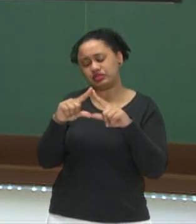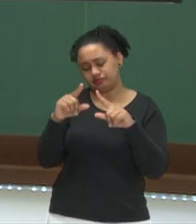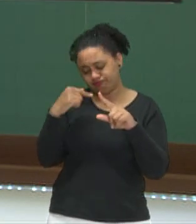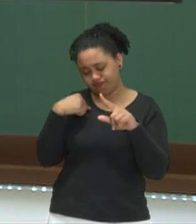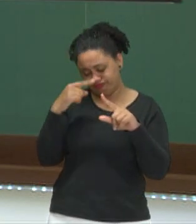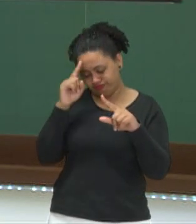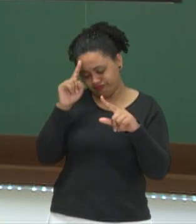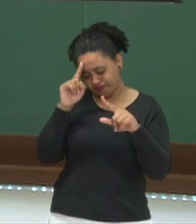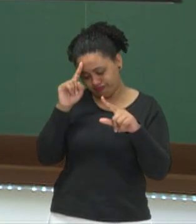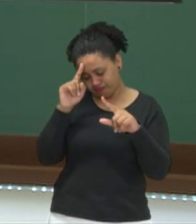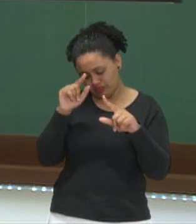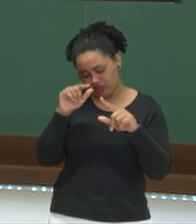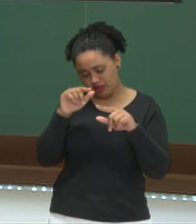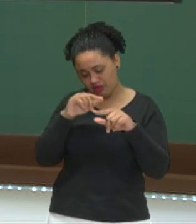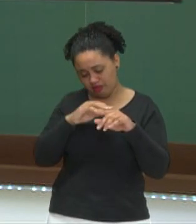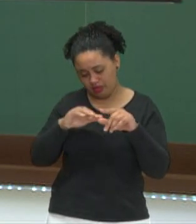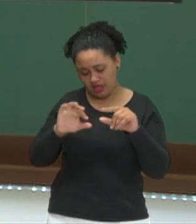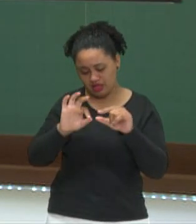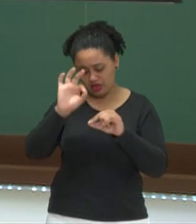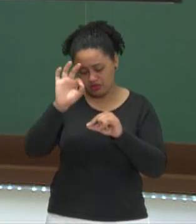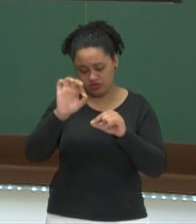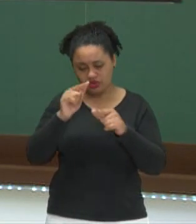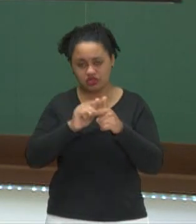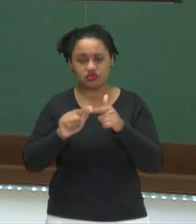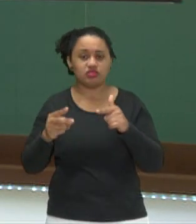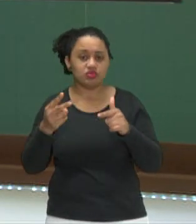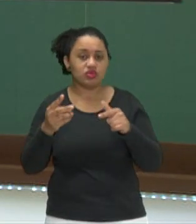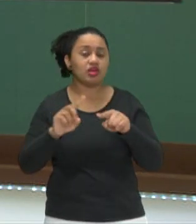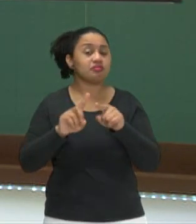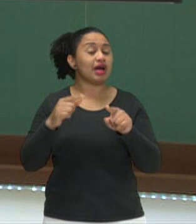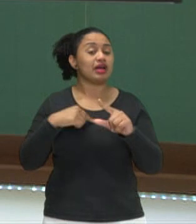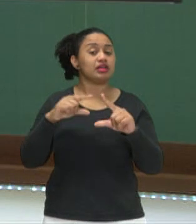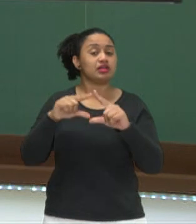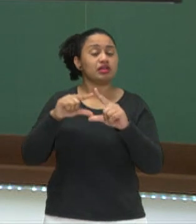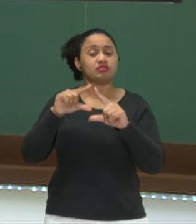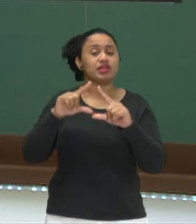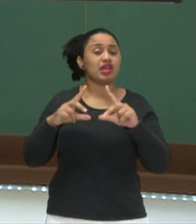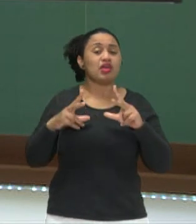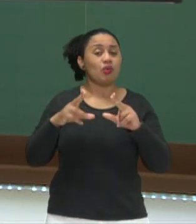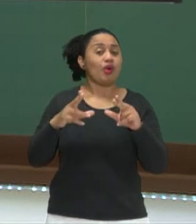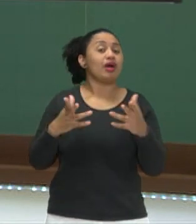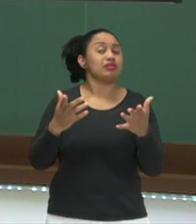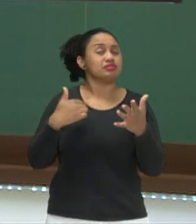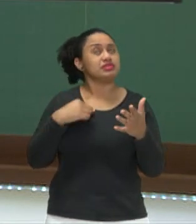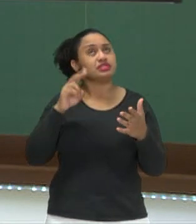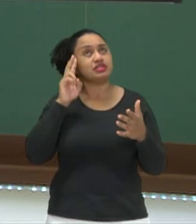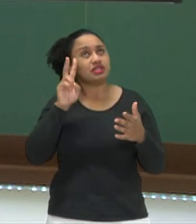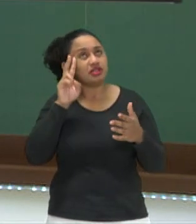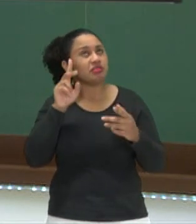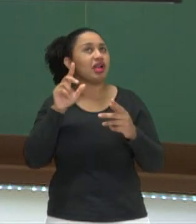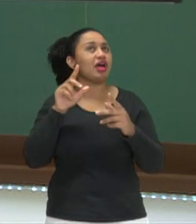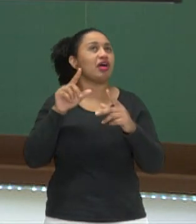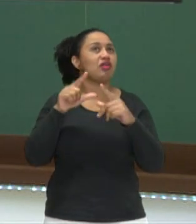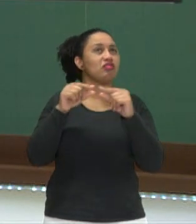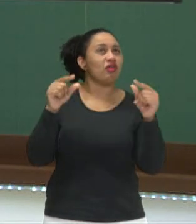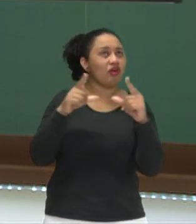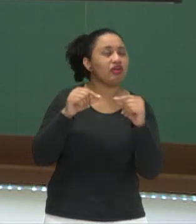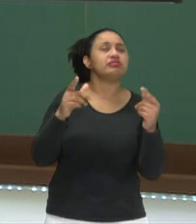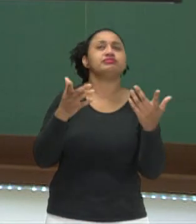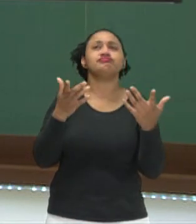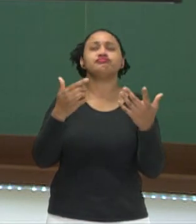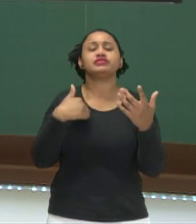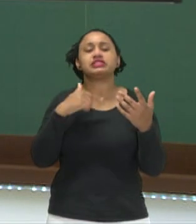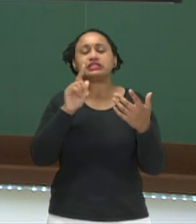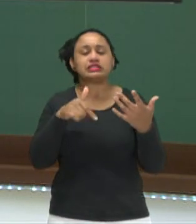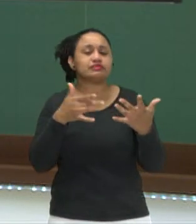triângulo, base vezes altura dividido por dois. Mas e se for um triângulo equilátero, né? A gente já tem que lembrar das formas. Se for um hexágono,